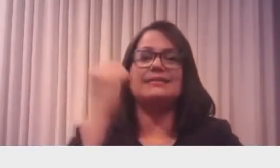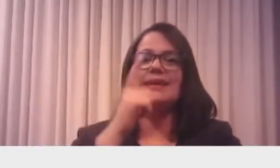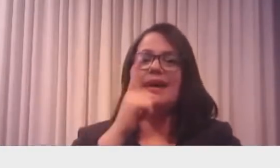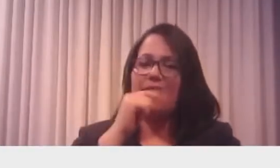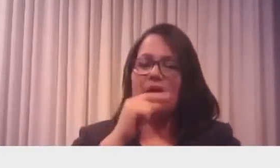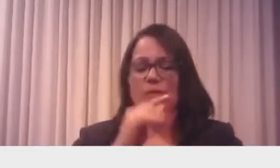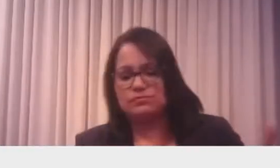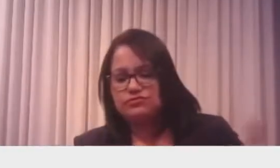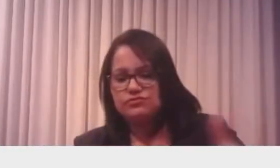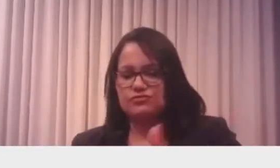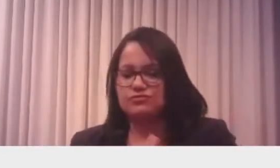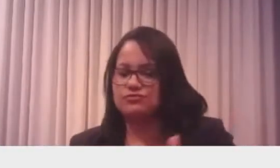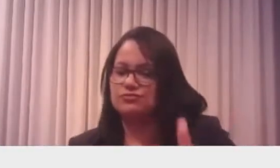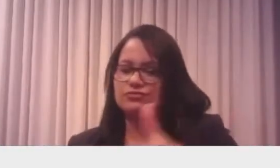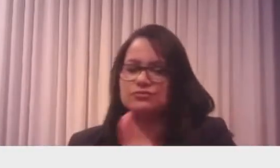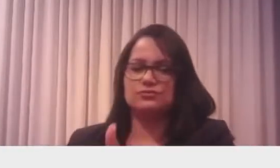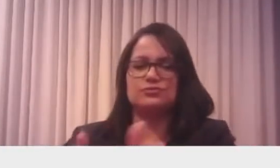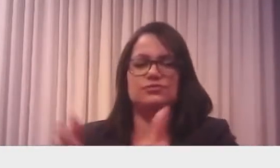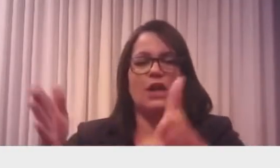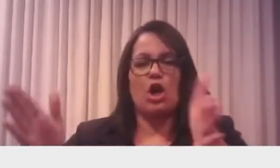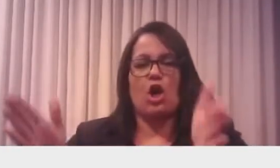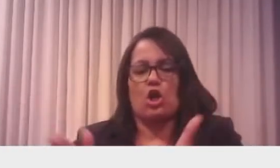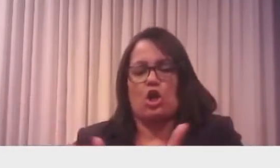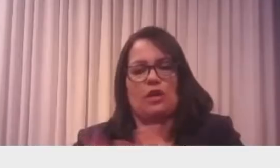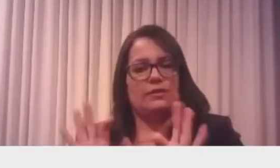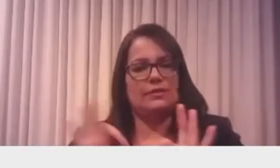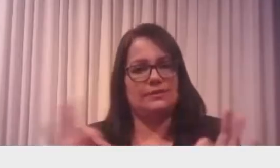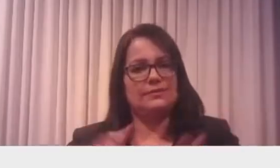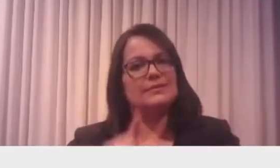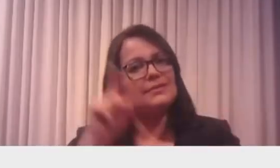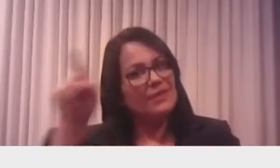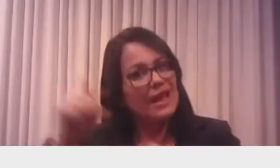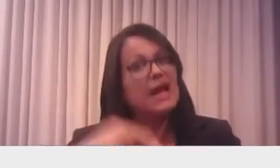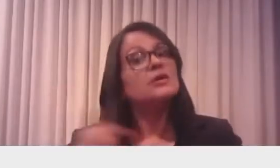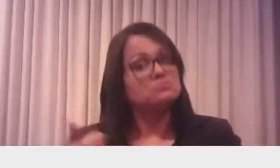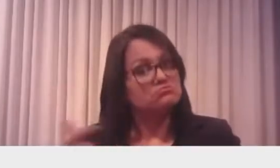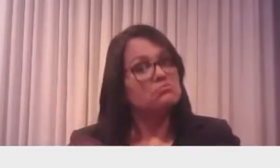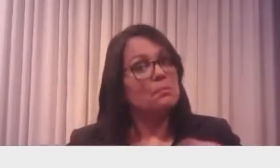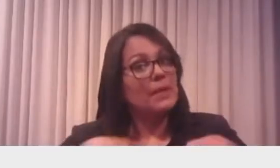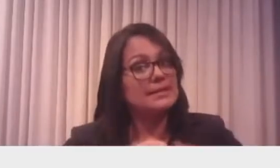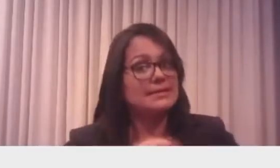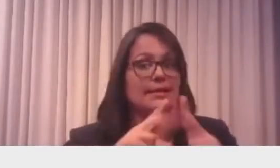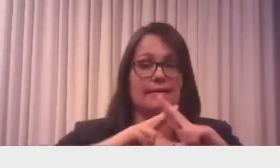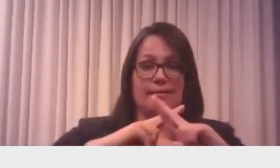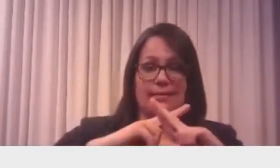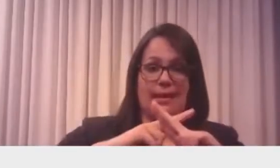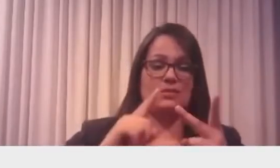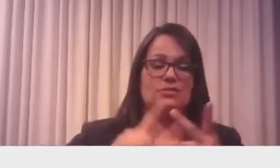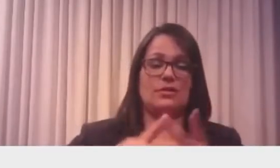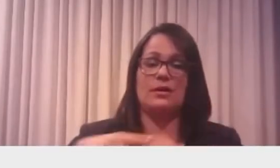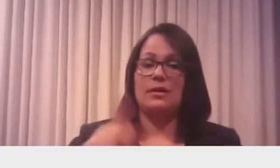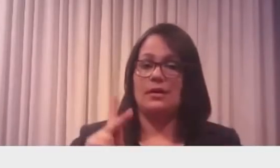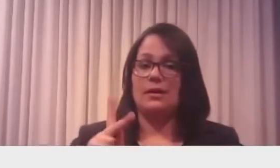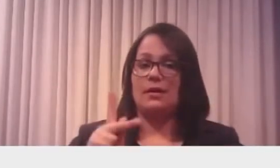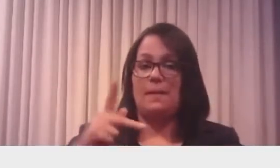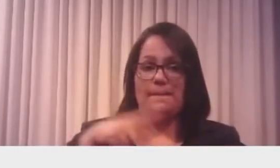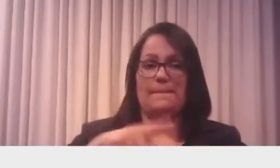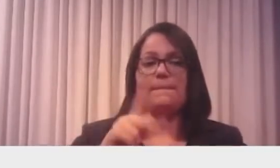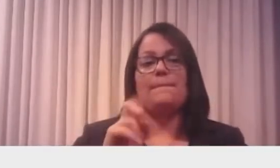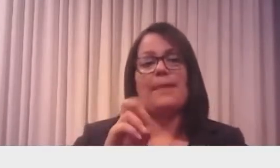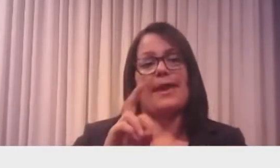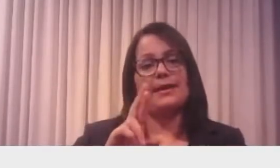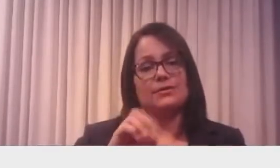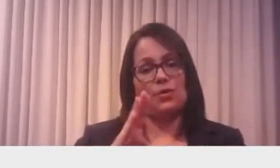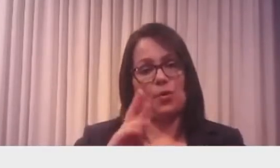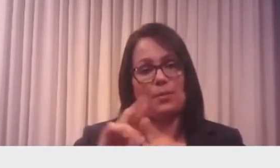diminua. Então, você pode ver, esse trabalho aqui teve a participação da Caixa Econômica Federal, teve da Petrobras, o presidente da Petrobras esteve